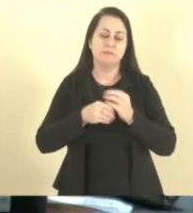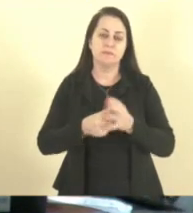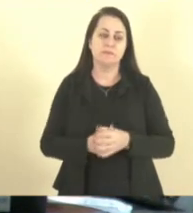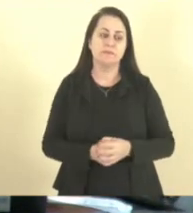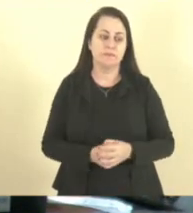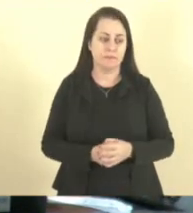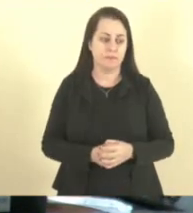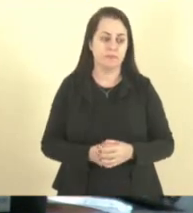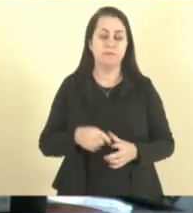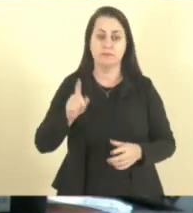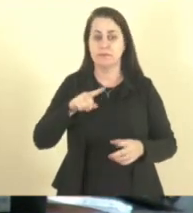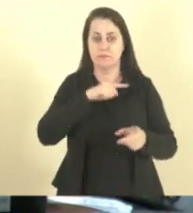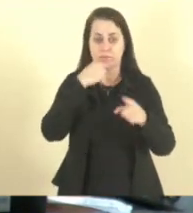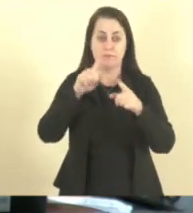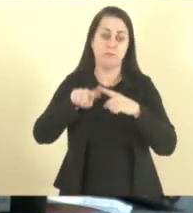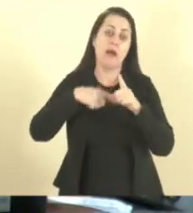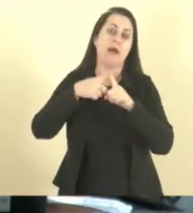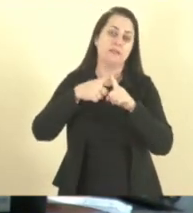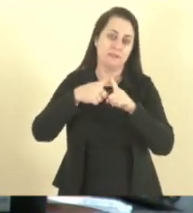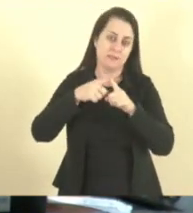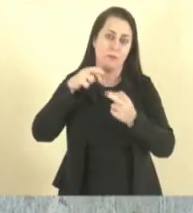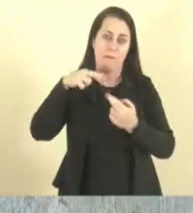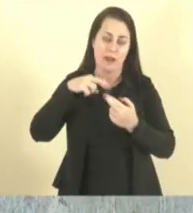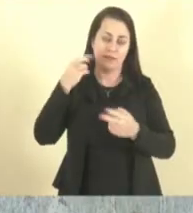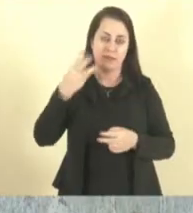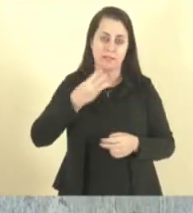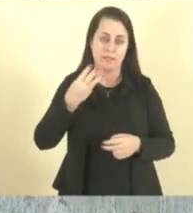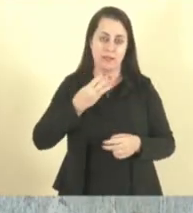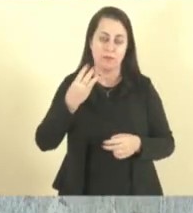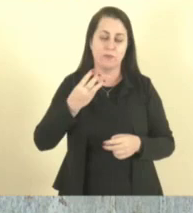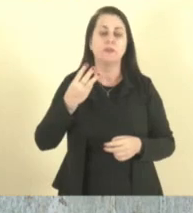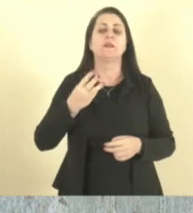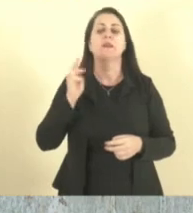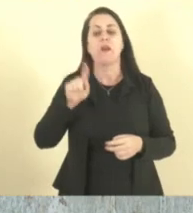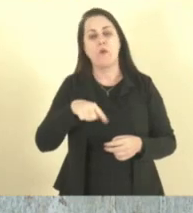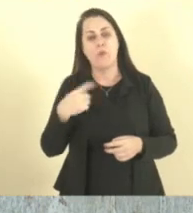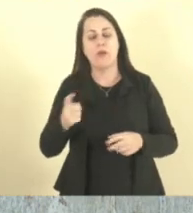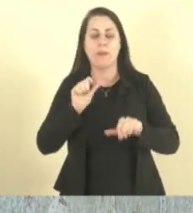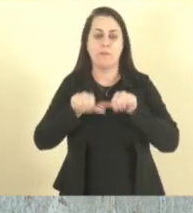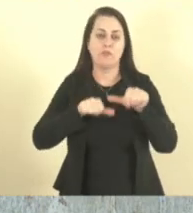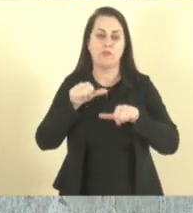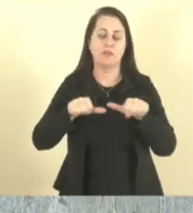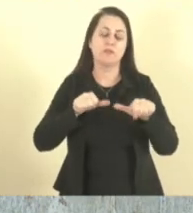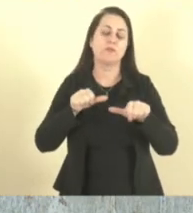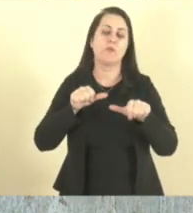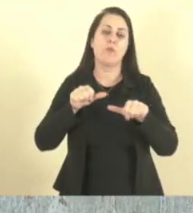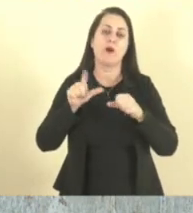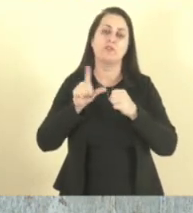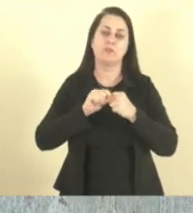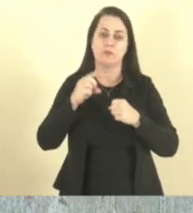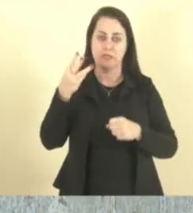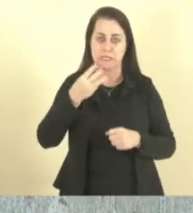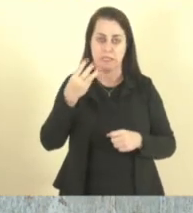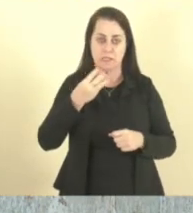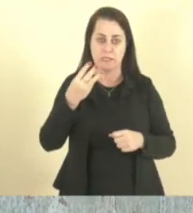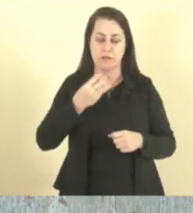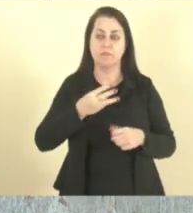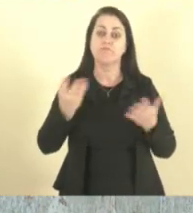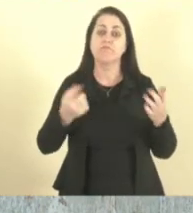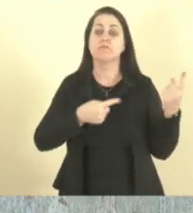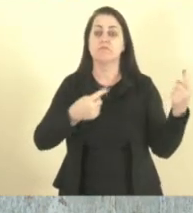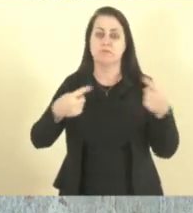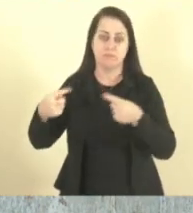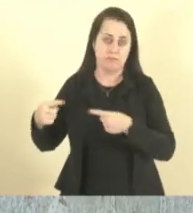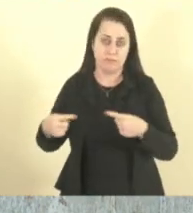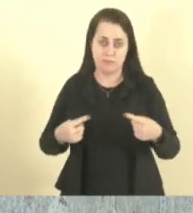aditivando um parágrafo 3º na lei e uma outra modificando o artigo 3º. Então, coloco o parecer em discussão.